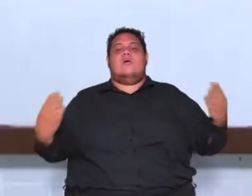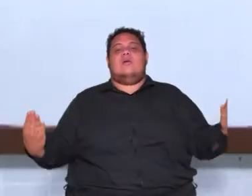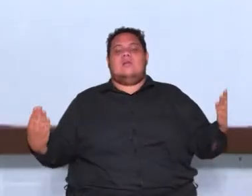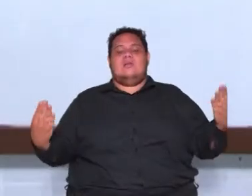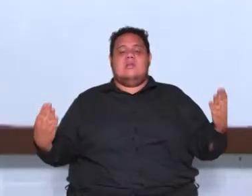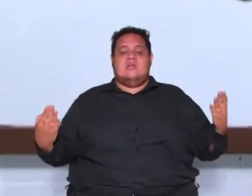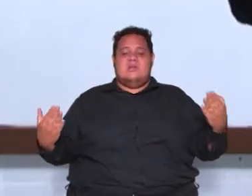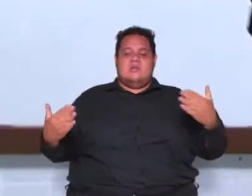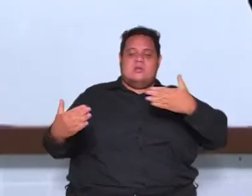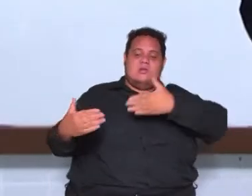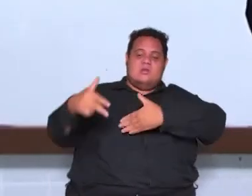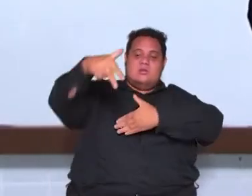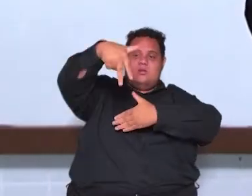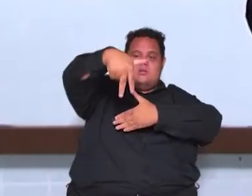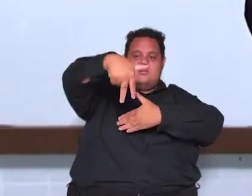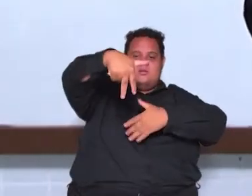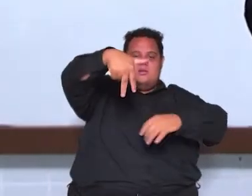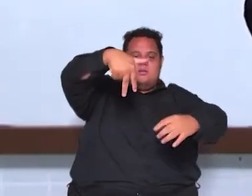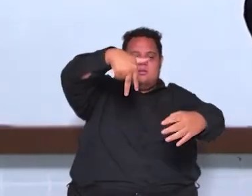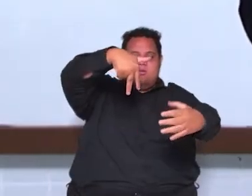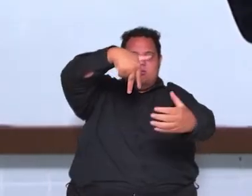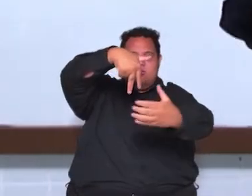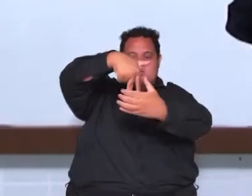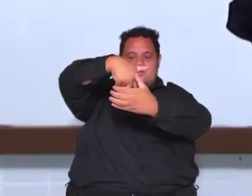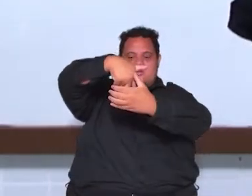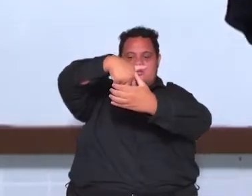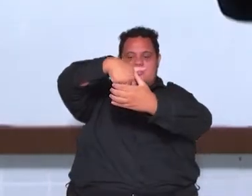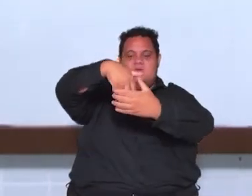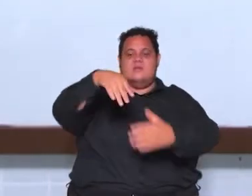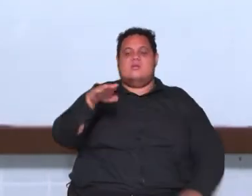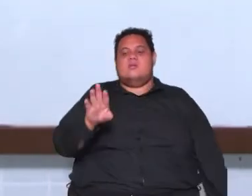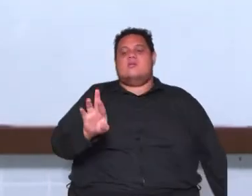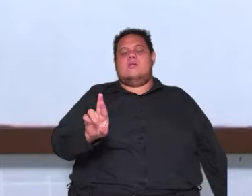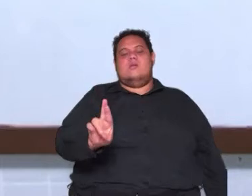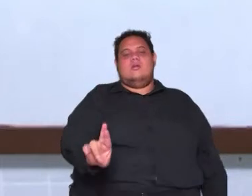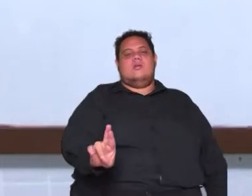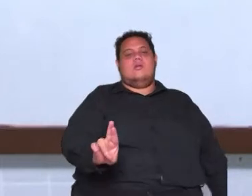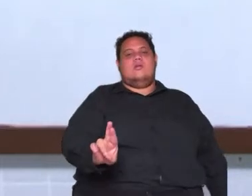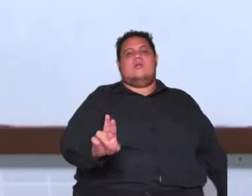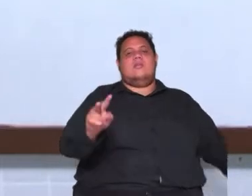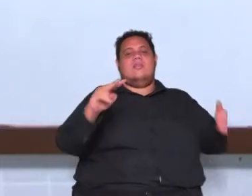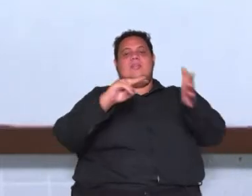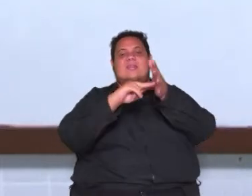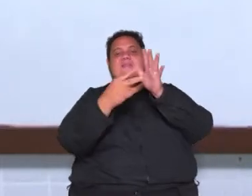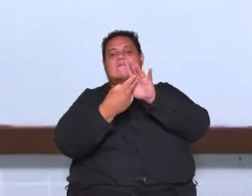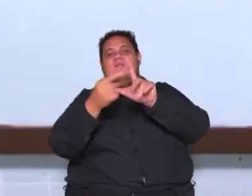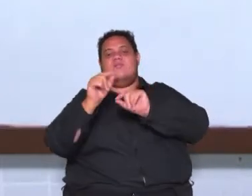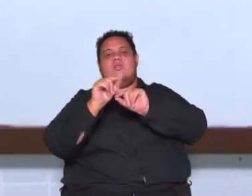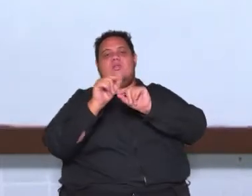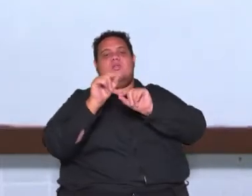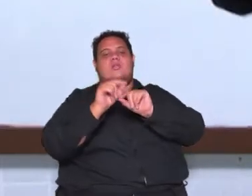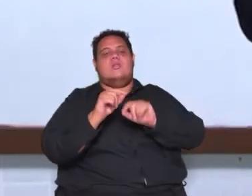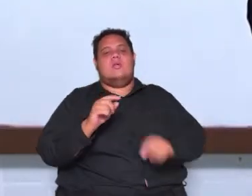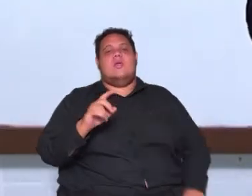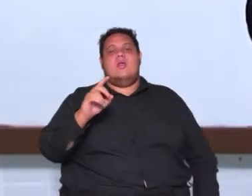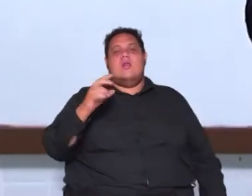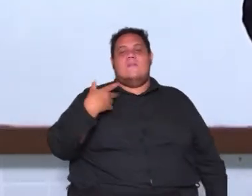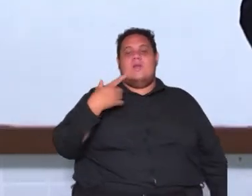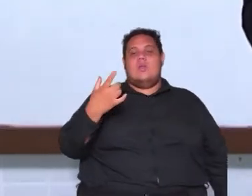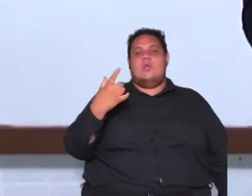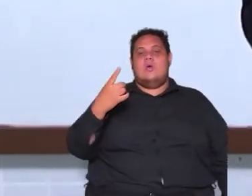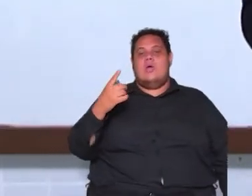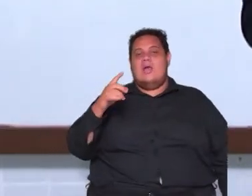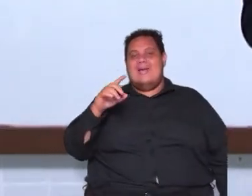frente do prédio um PR que significava que aquele prédio foi confiscado pelo príncipe regente